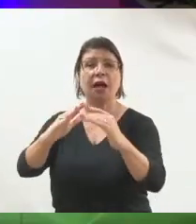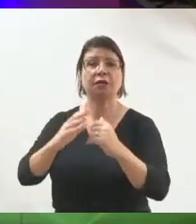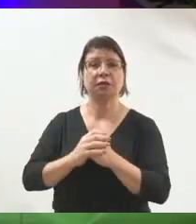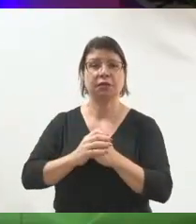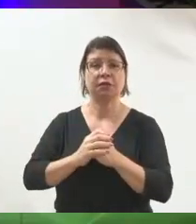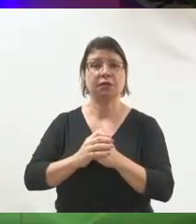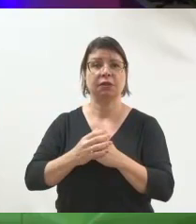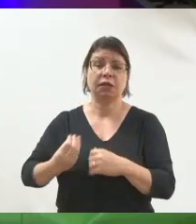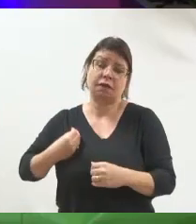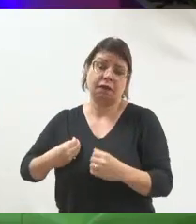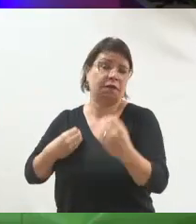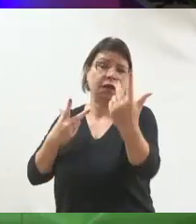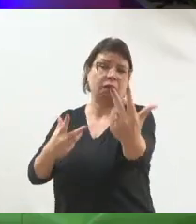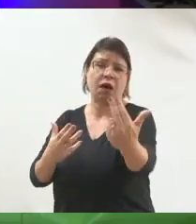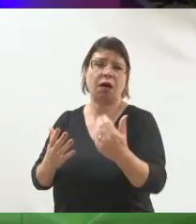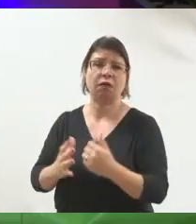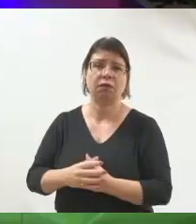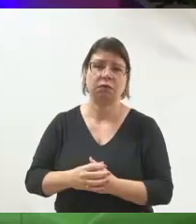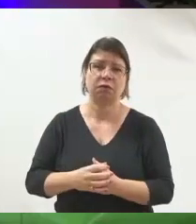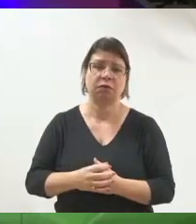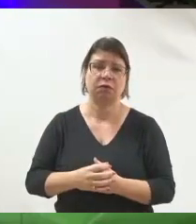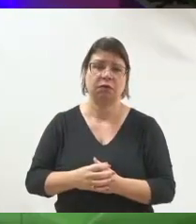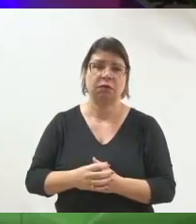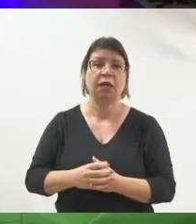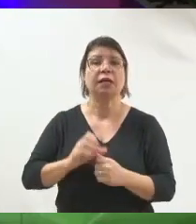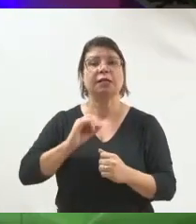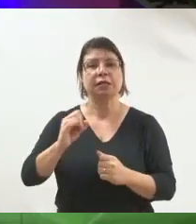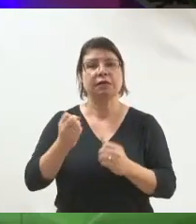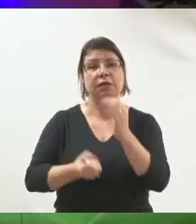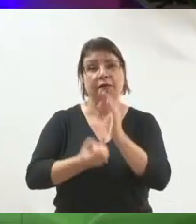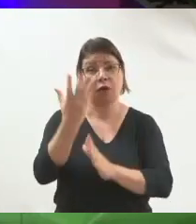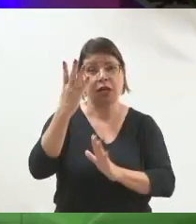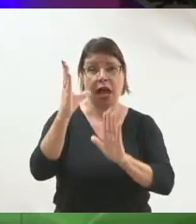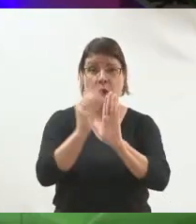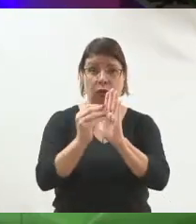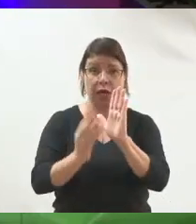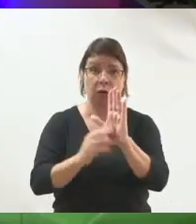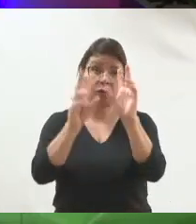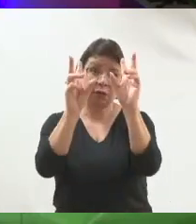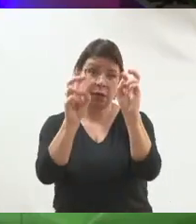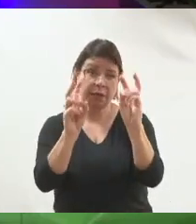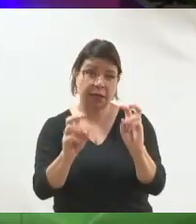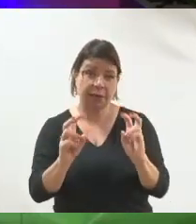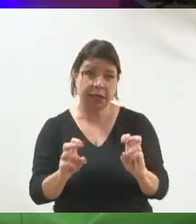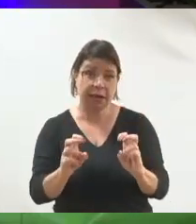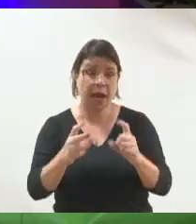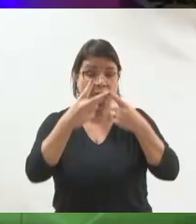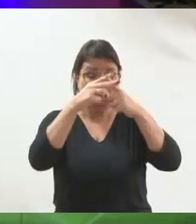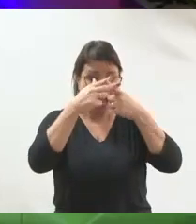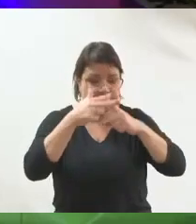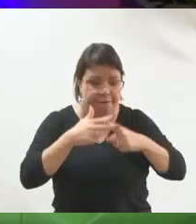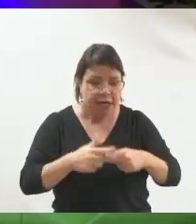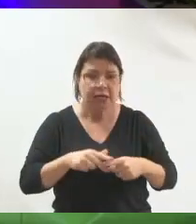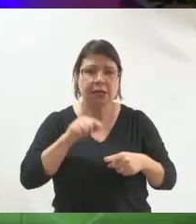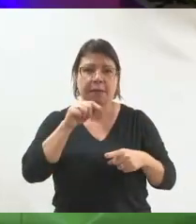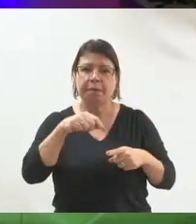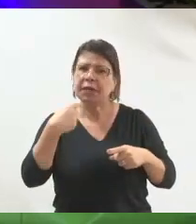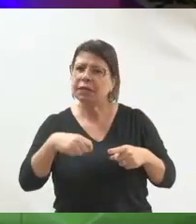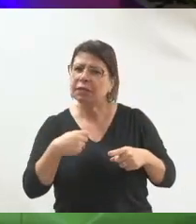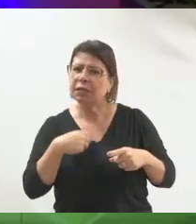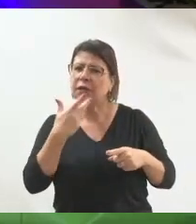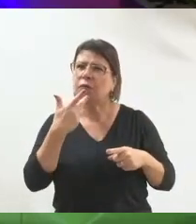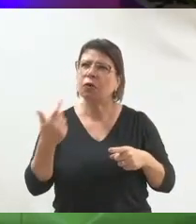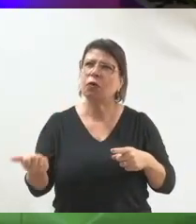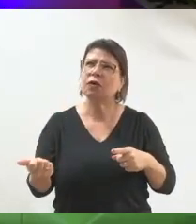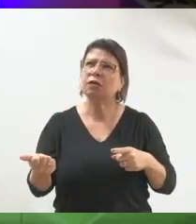você vive. Então, toda vez que você for produzir um conteúdo, você faça uma revisão nesse conteúdo e veja, tem algo que eu estou